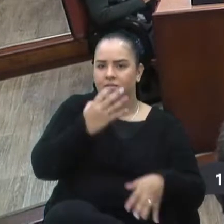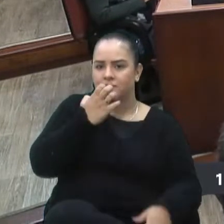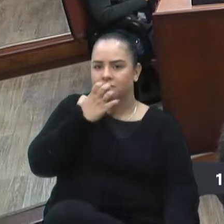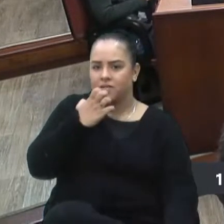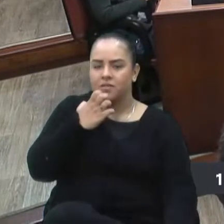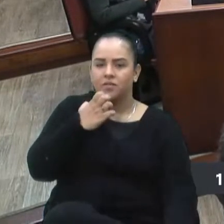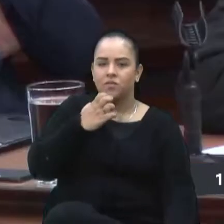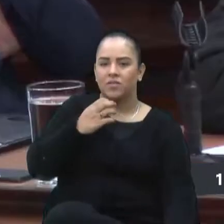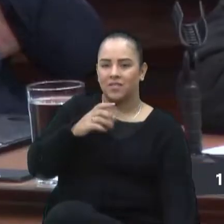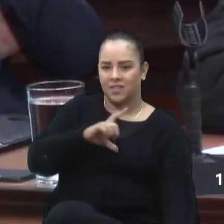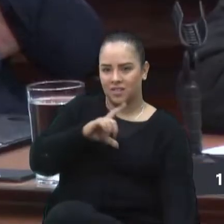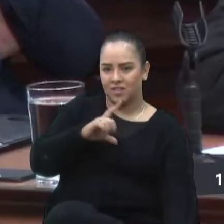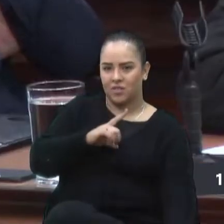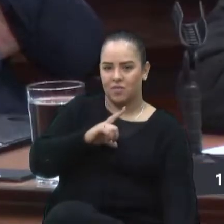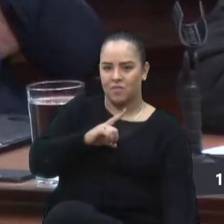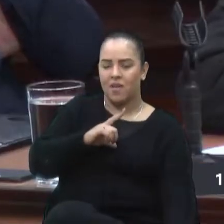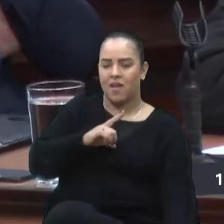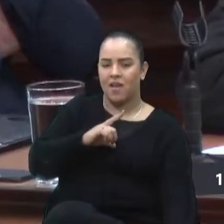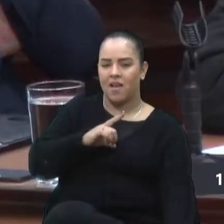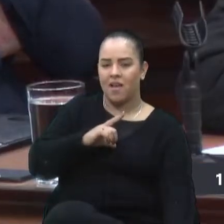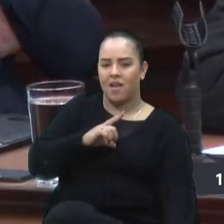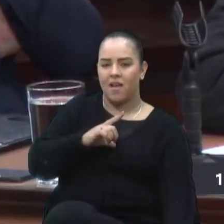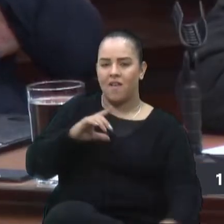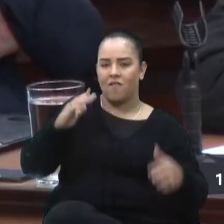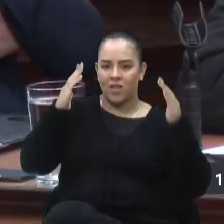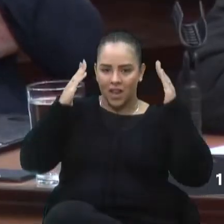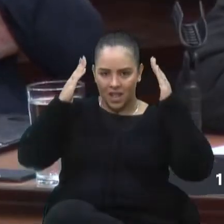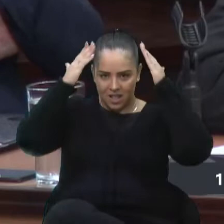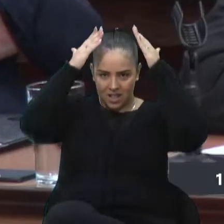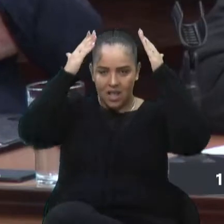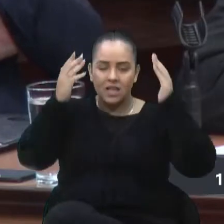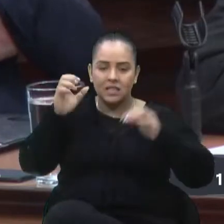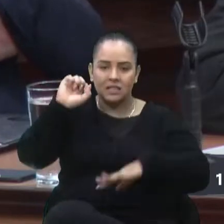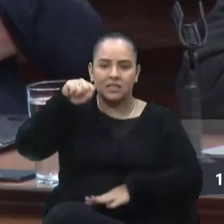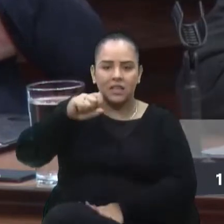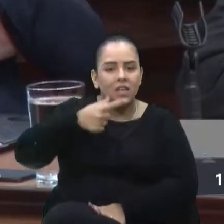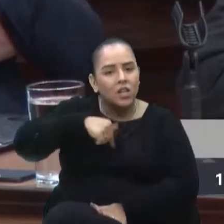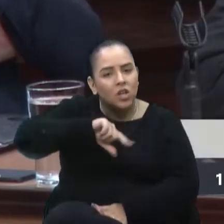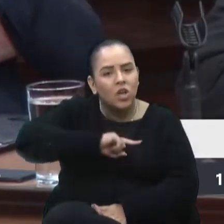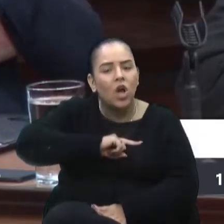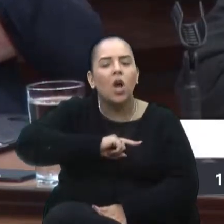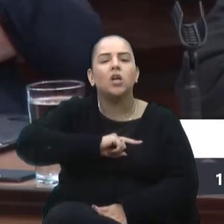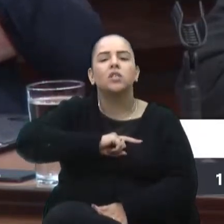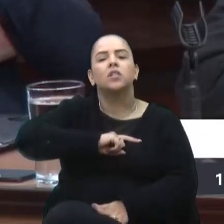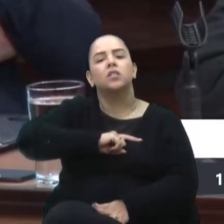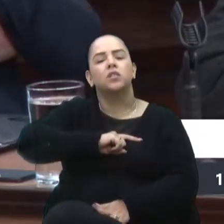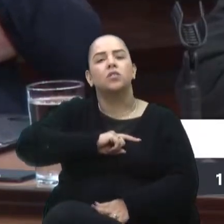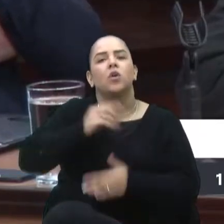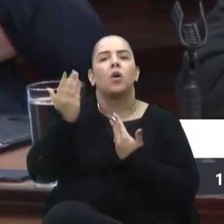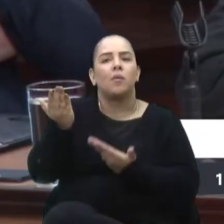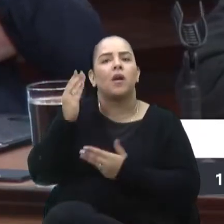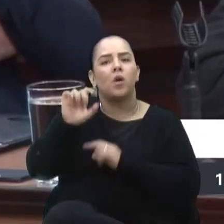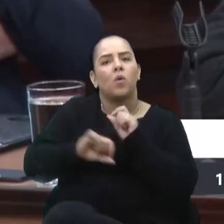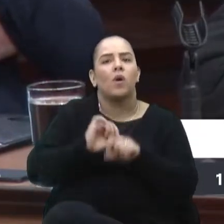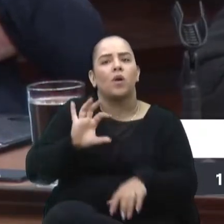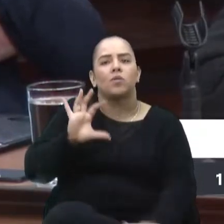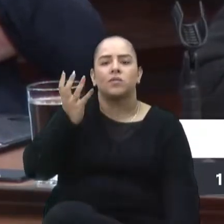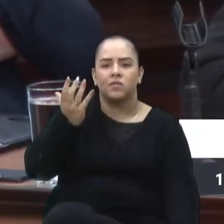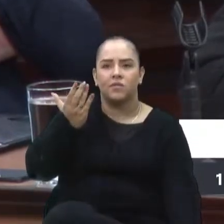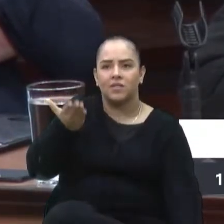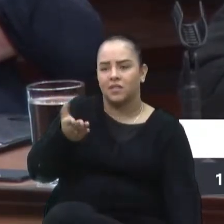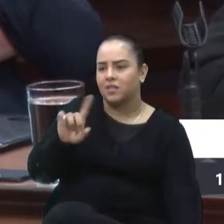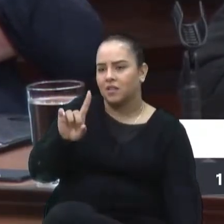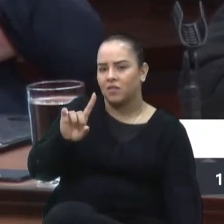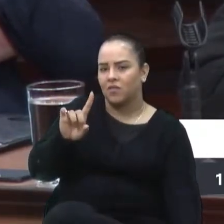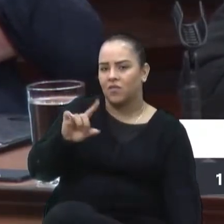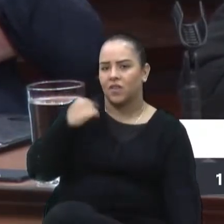senhorinha que ajuda os mais pobres, as pessoas mais anônimas. Então, é justamente isso a gente homenagear. O que que acontecia? O senhor não era vereador